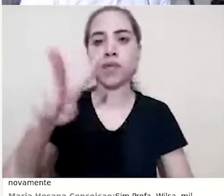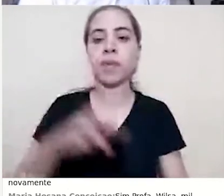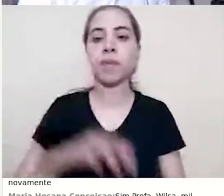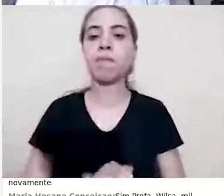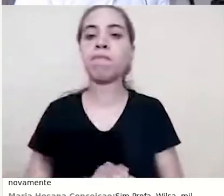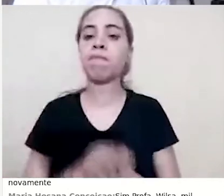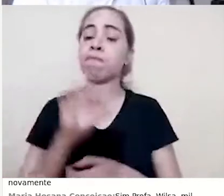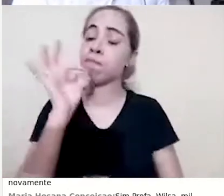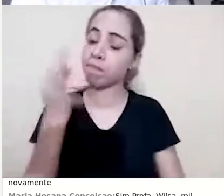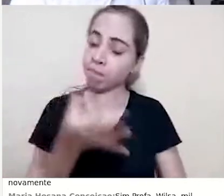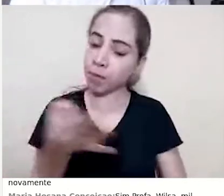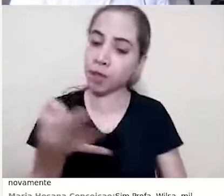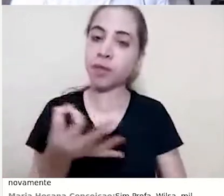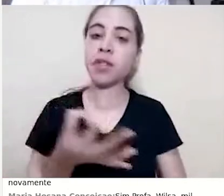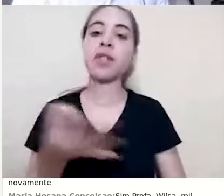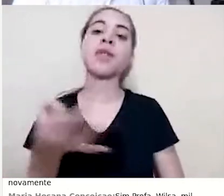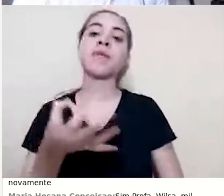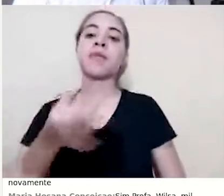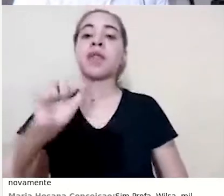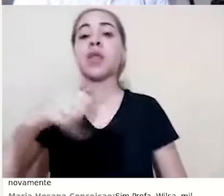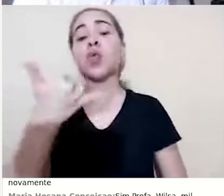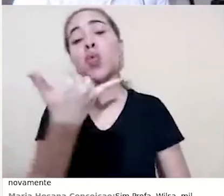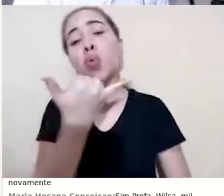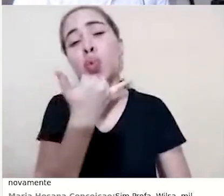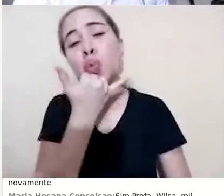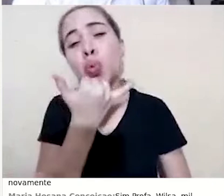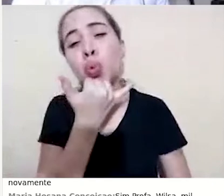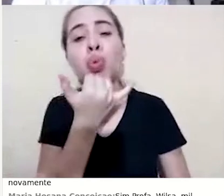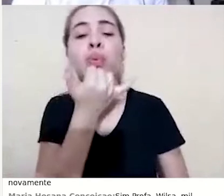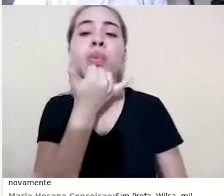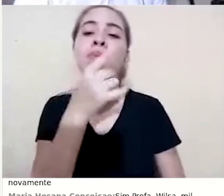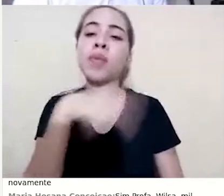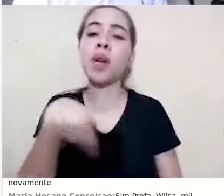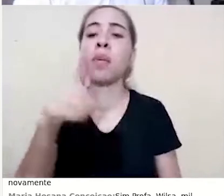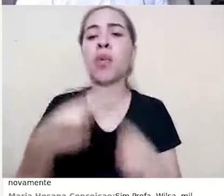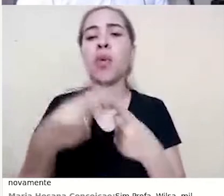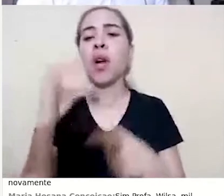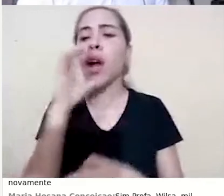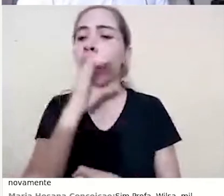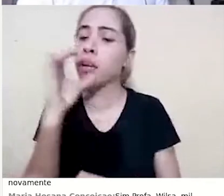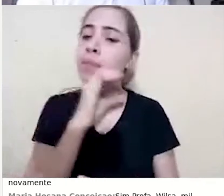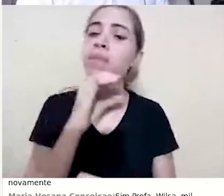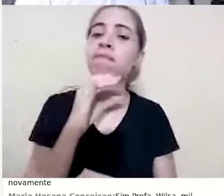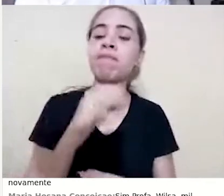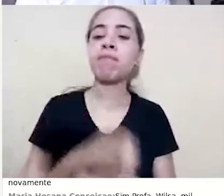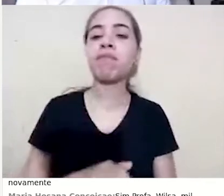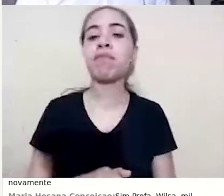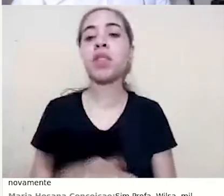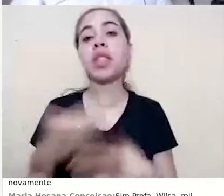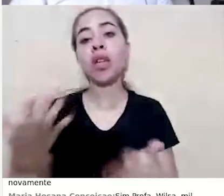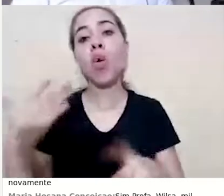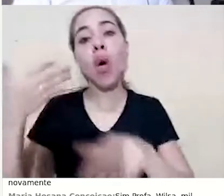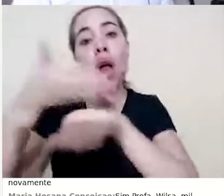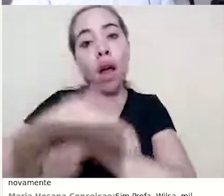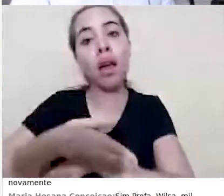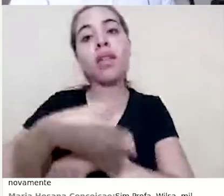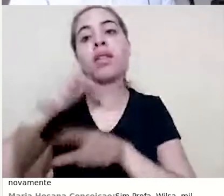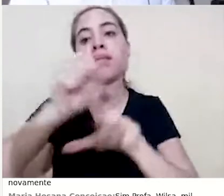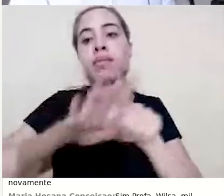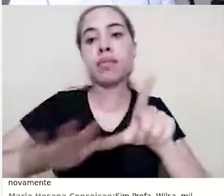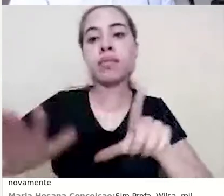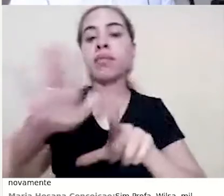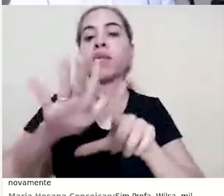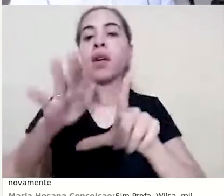Perfeito. Peço desculpas, andei um pouco rápido mesmo. Bom, quando a gente entra no Moodle com a visão professor,